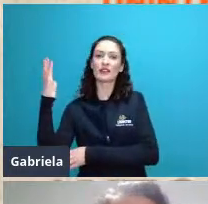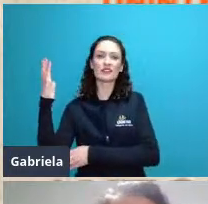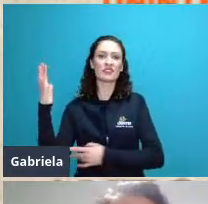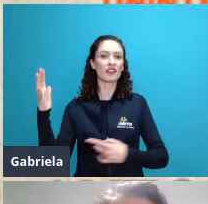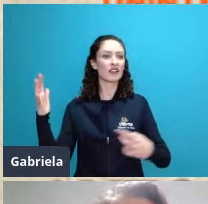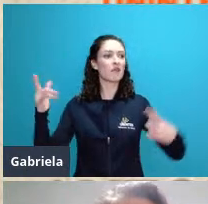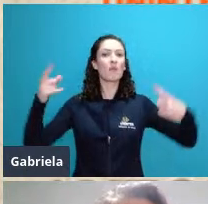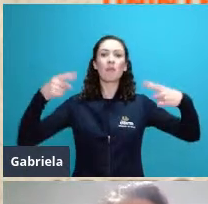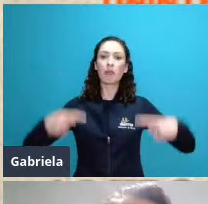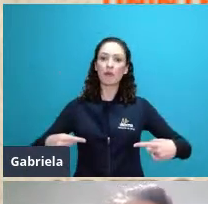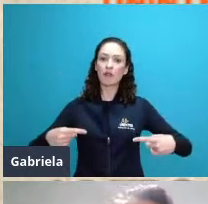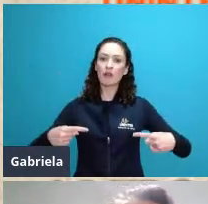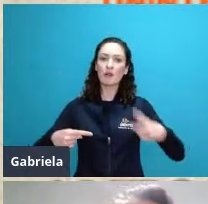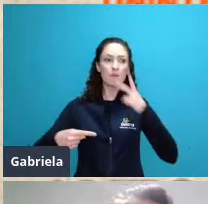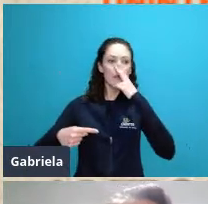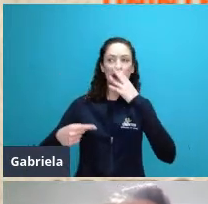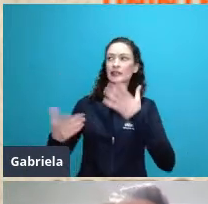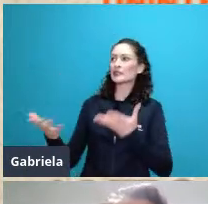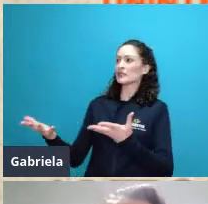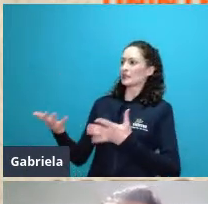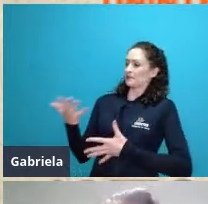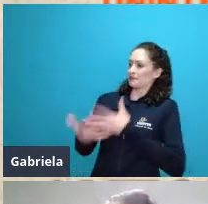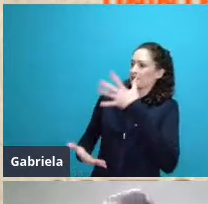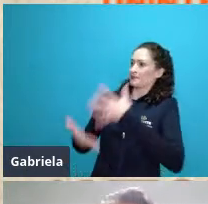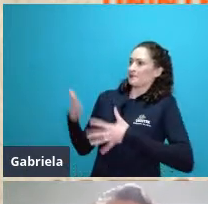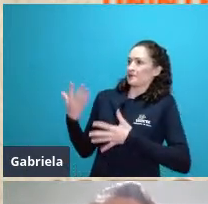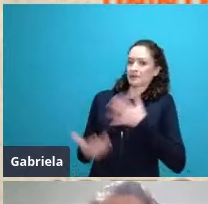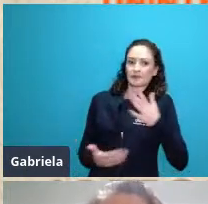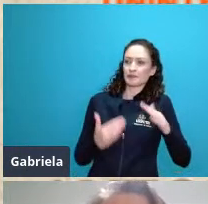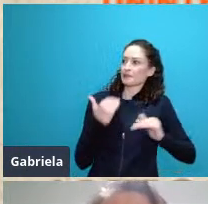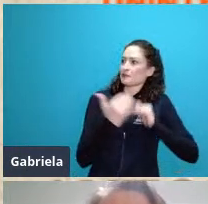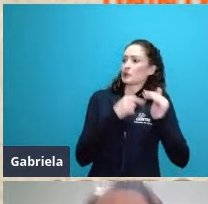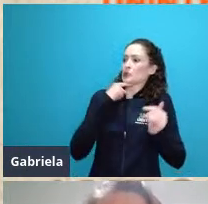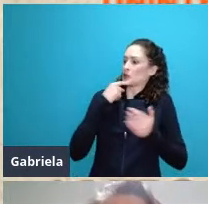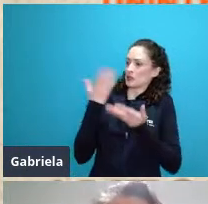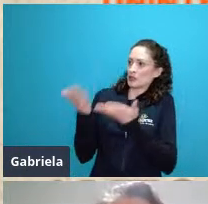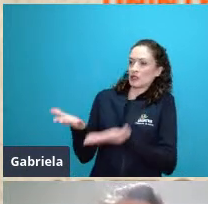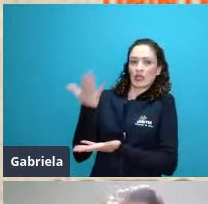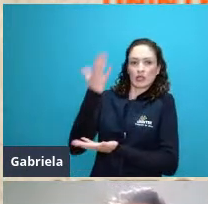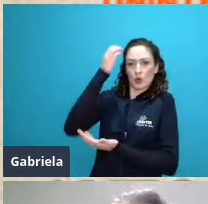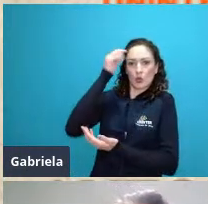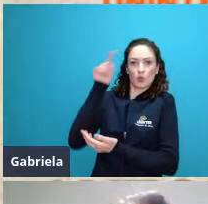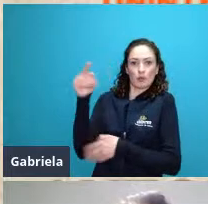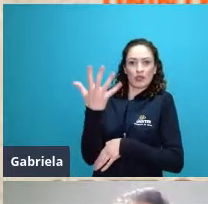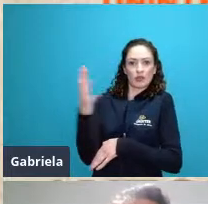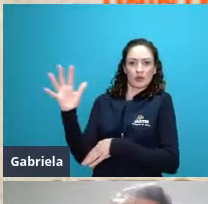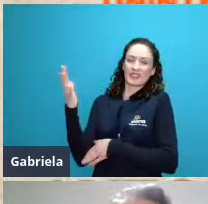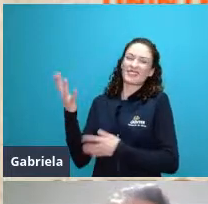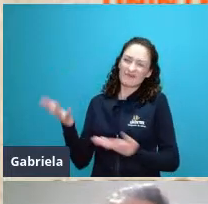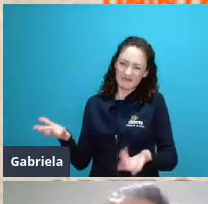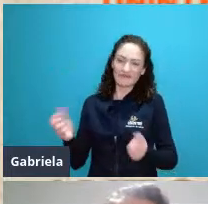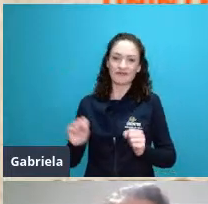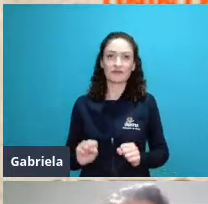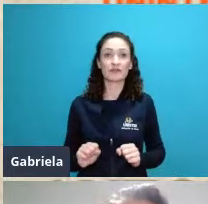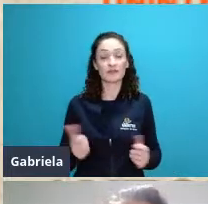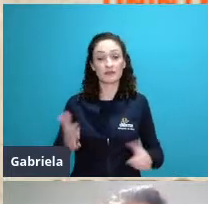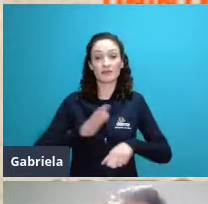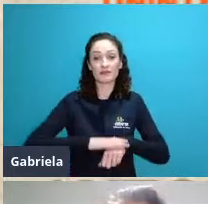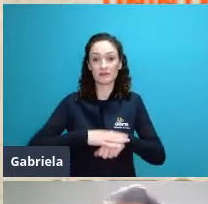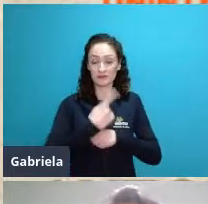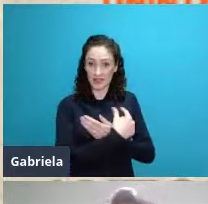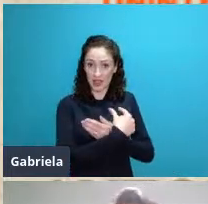desenvolvimento humano e aí o Odum propôs o seguinte pode passar por favor seguindo esse modelo de ecossistemas